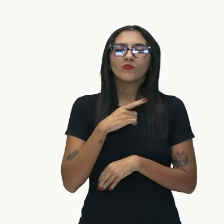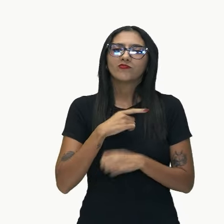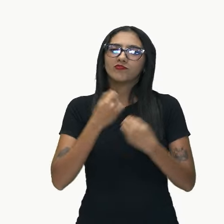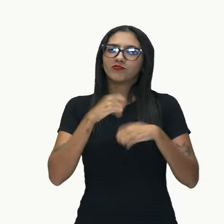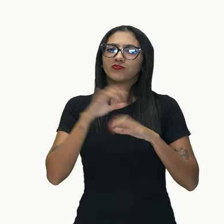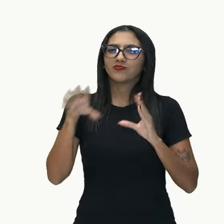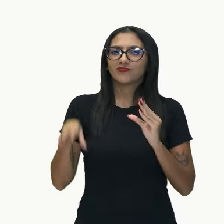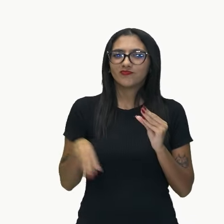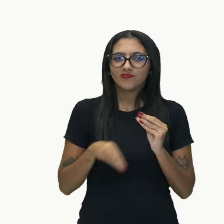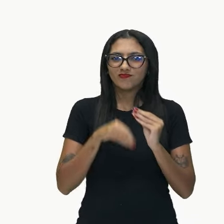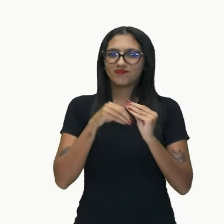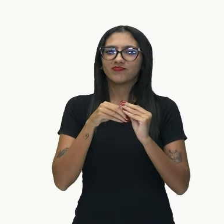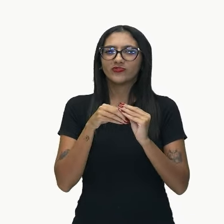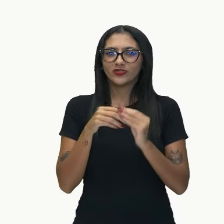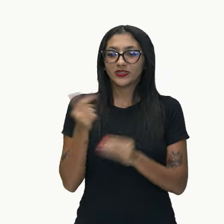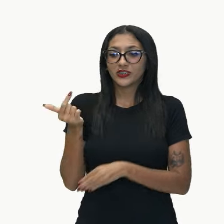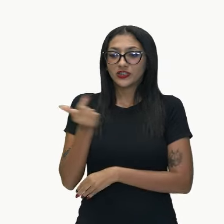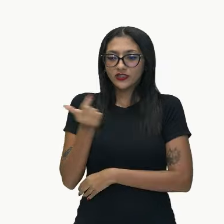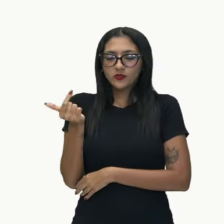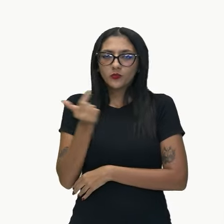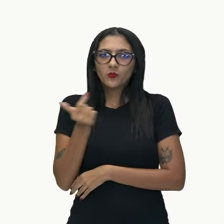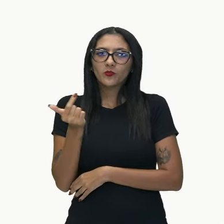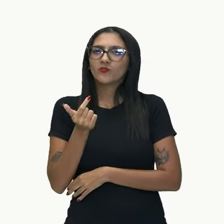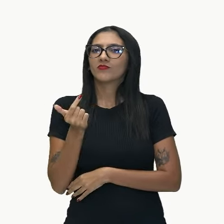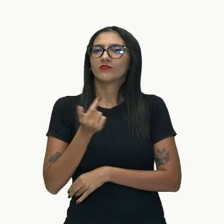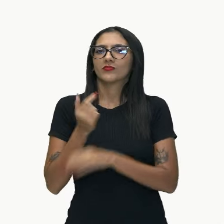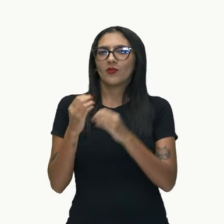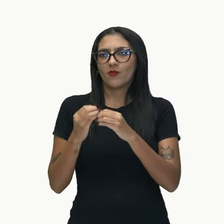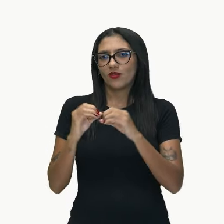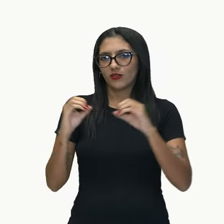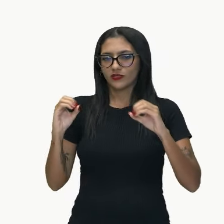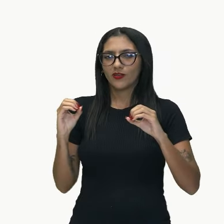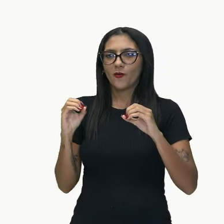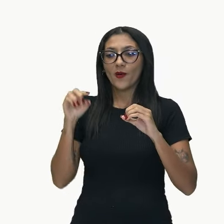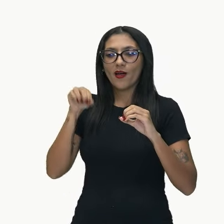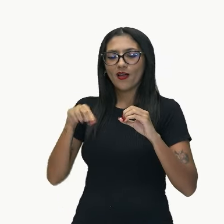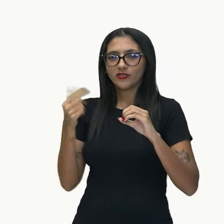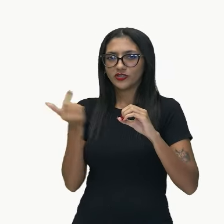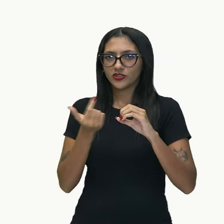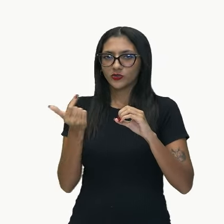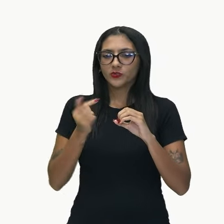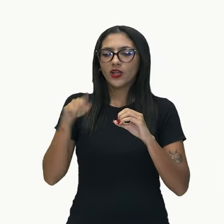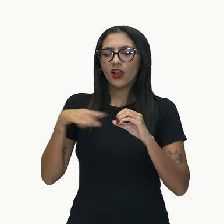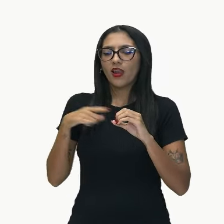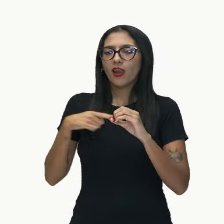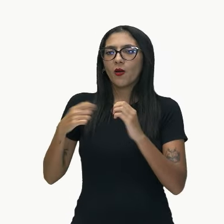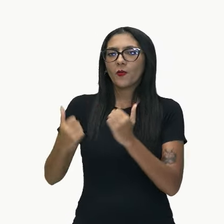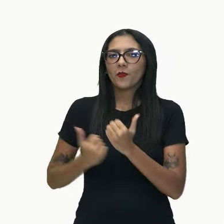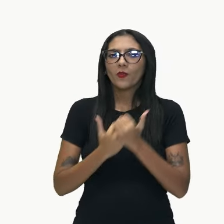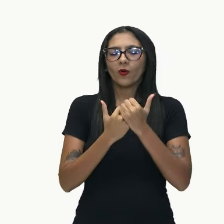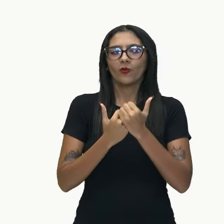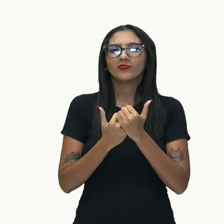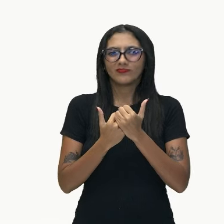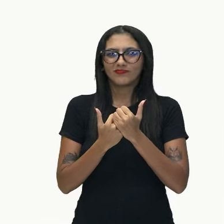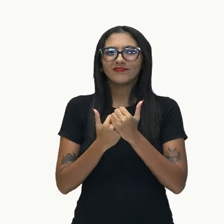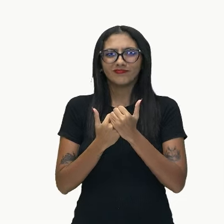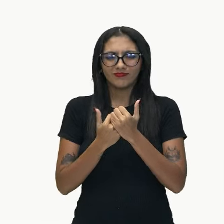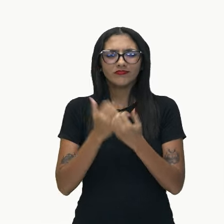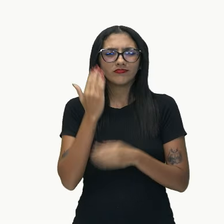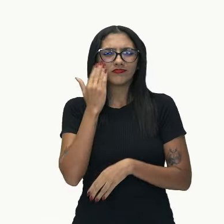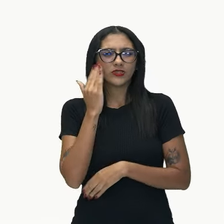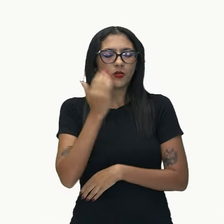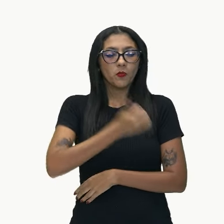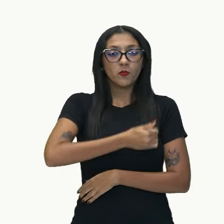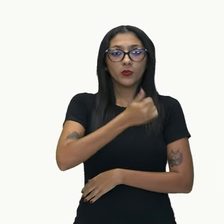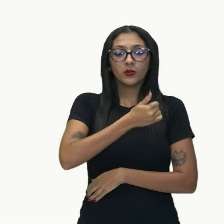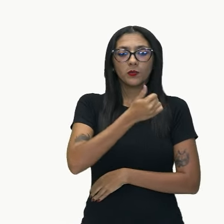subordinada, tá? Então, o meu verbo da minha oração principal pede complemento, ele é um